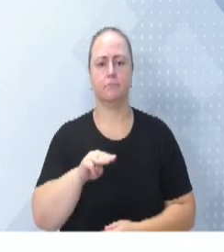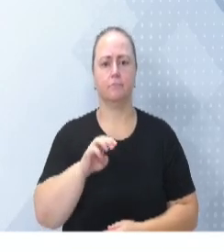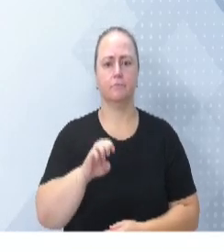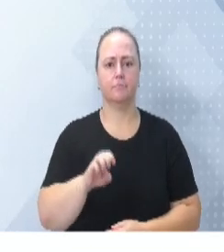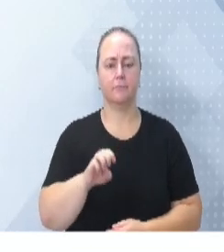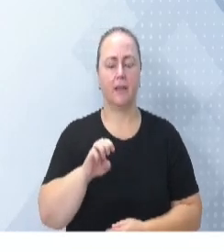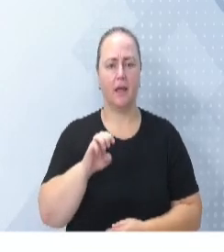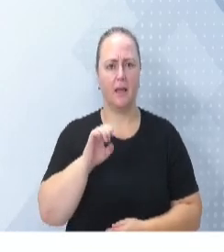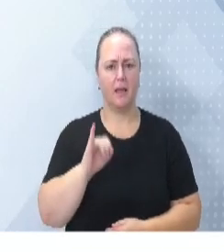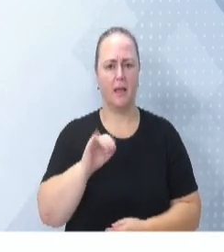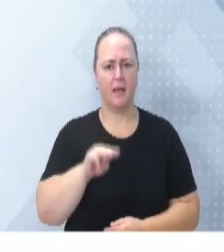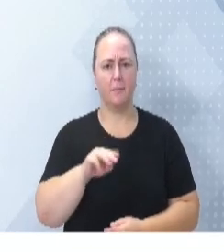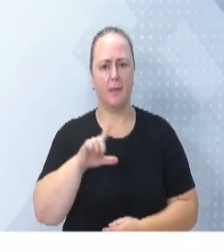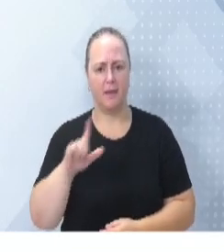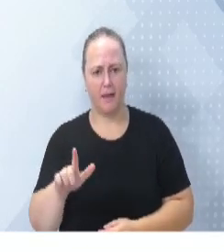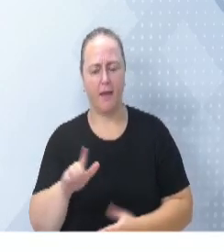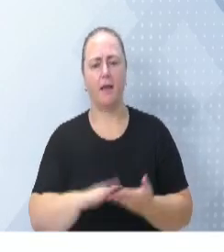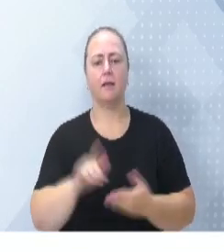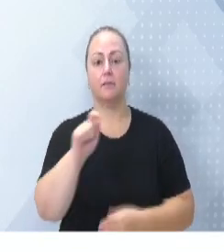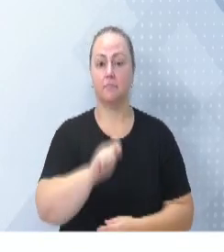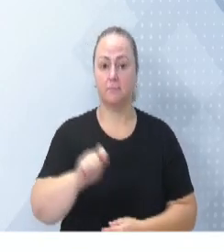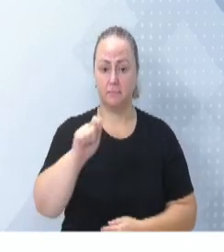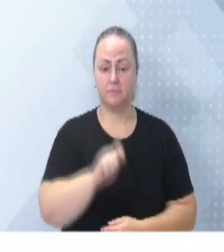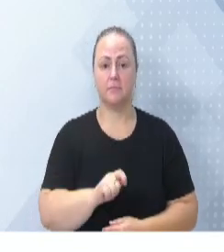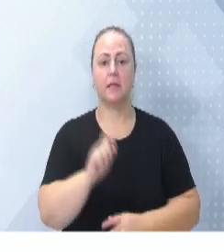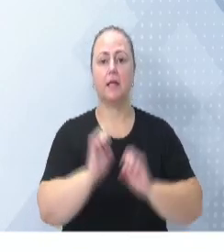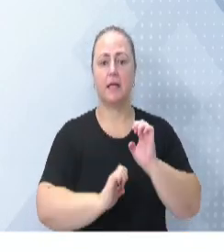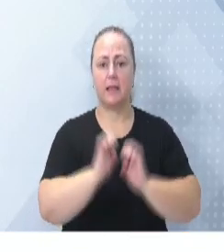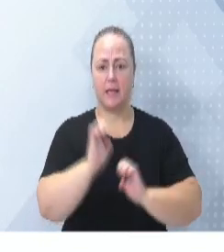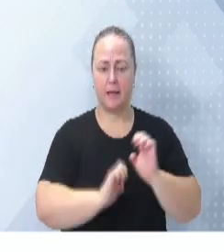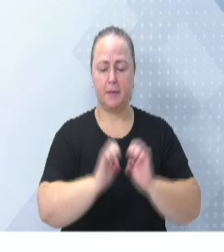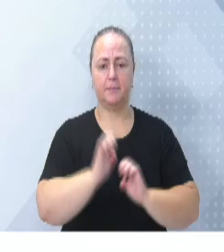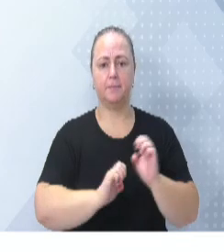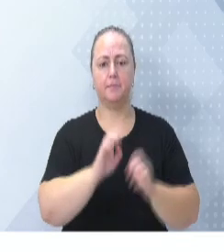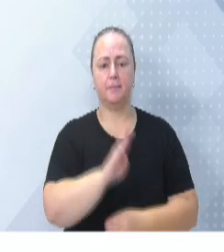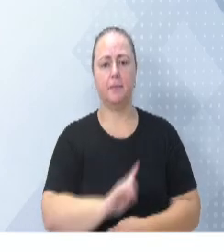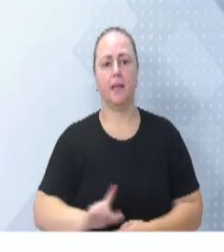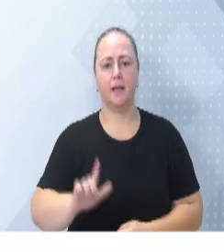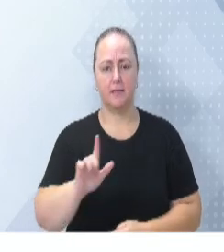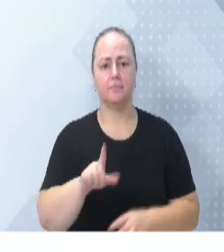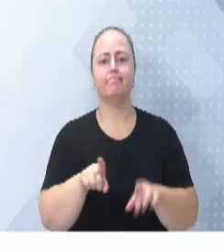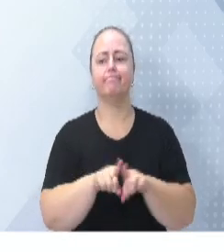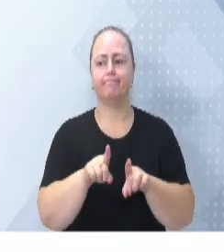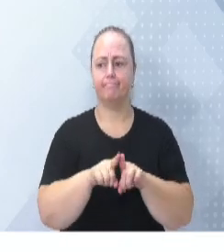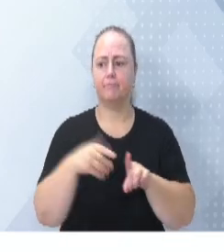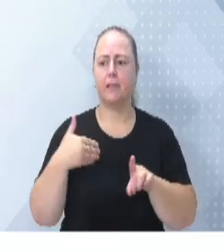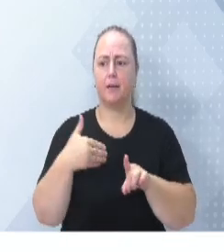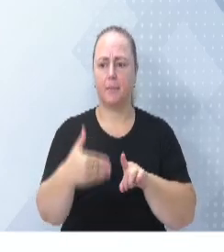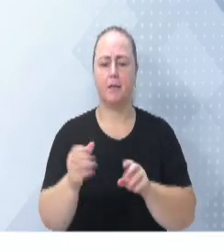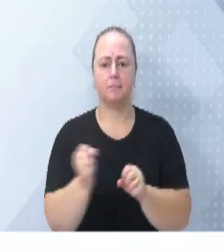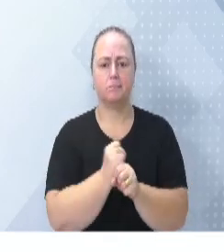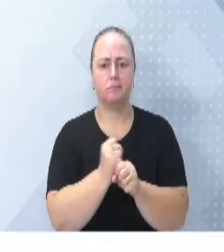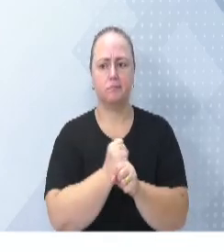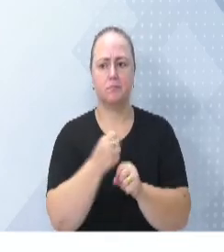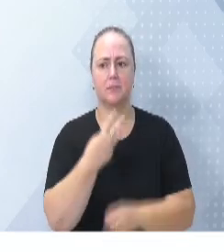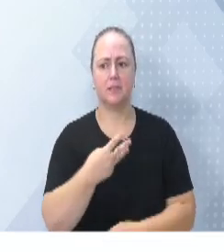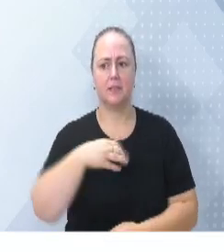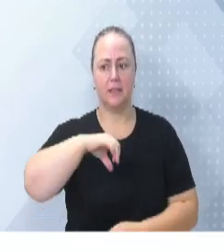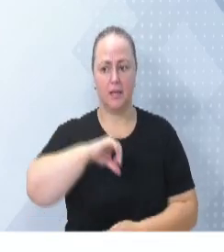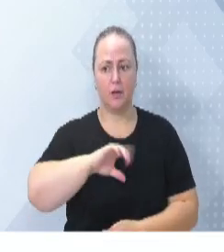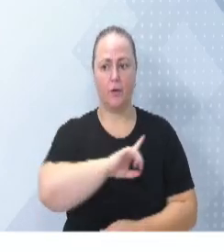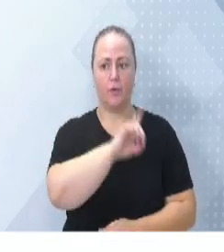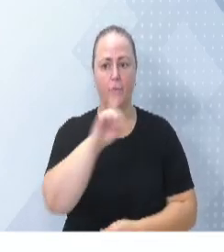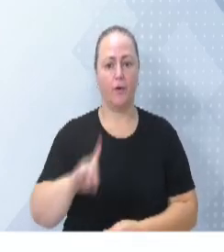Médica de Blumenau, a Ampe, a Associação das Micro e Pequenas Empresas, inclusive, completou 39 anos no dia 29, isso é